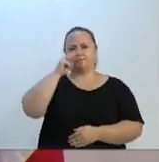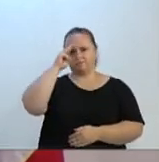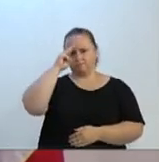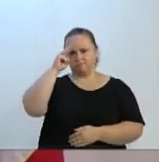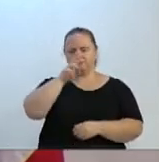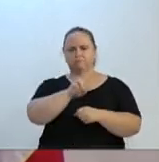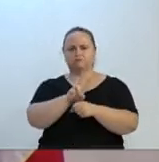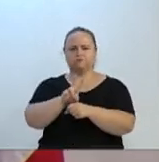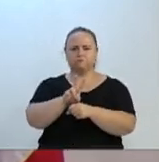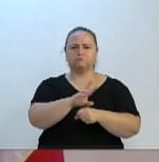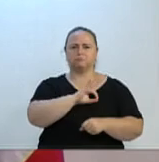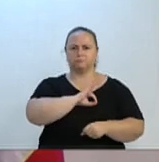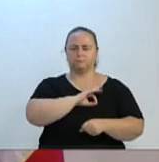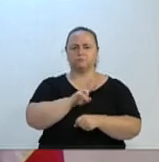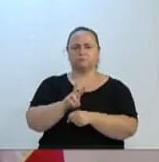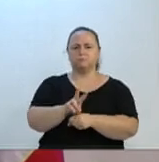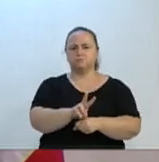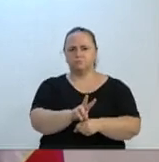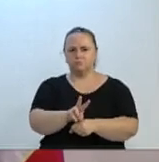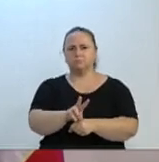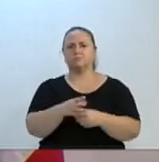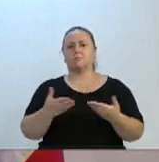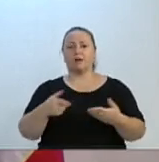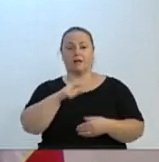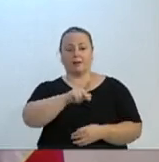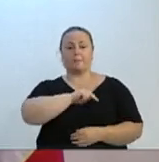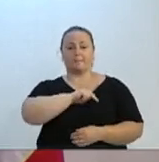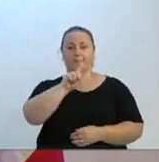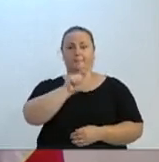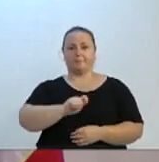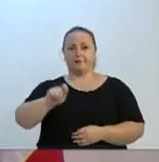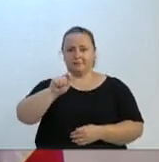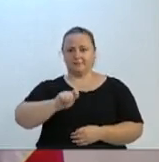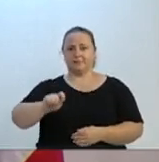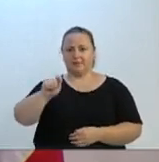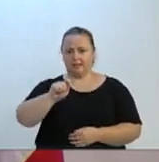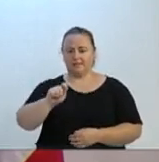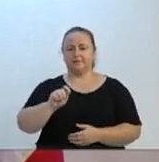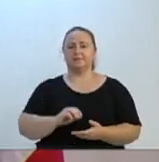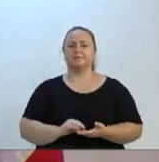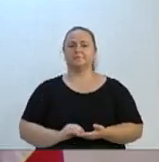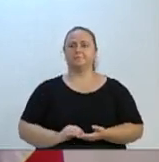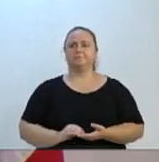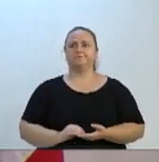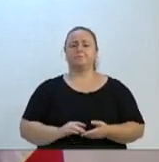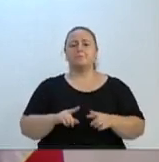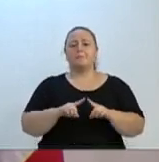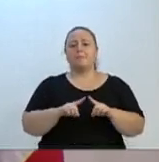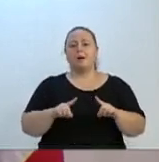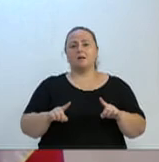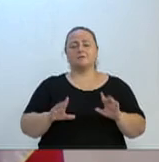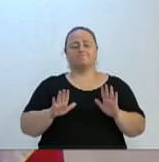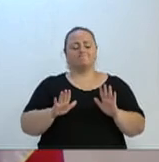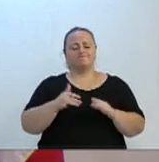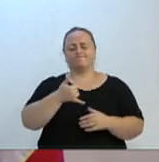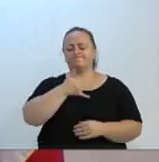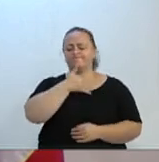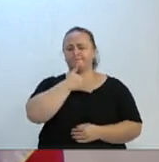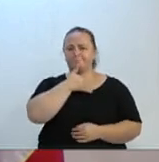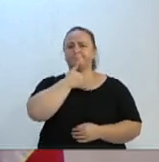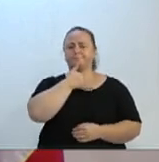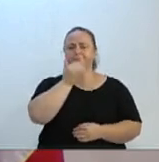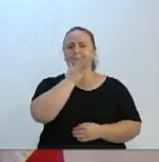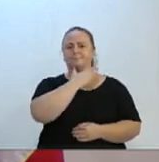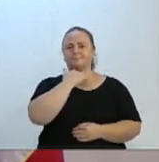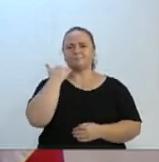presidente da Associação dos Guardas de Trânsito aqui do município de Blumenau, e que, infelizmente, veio a